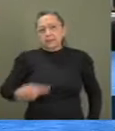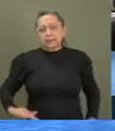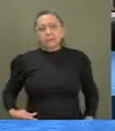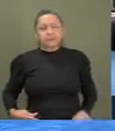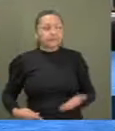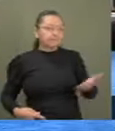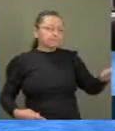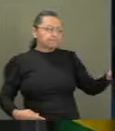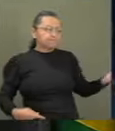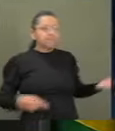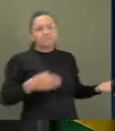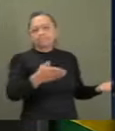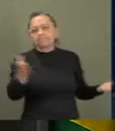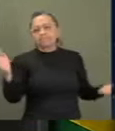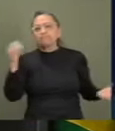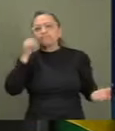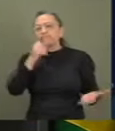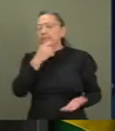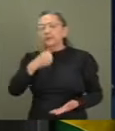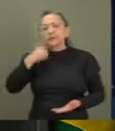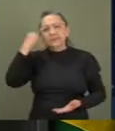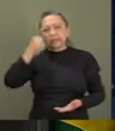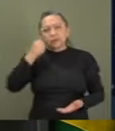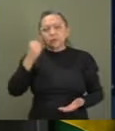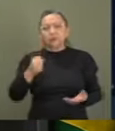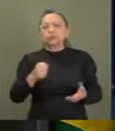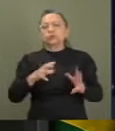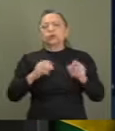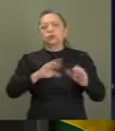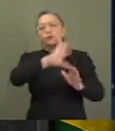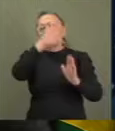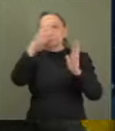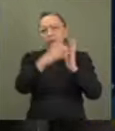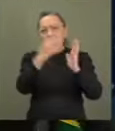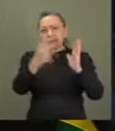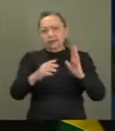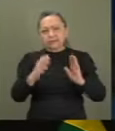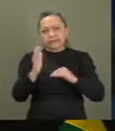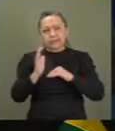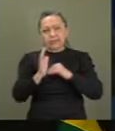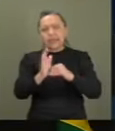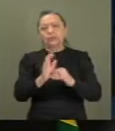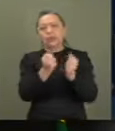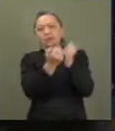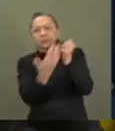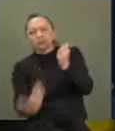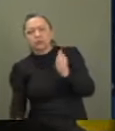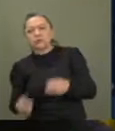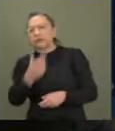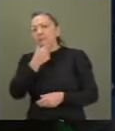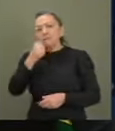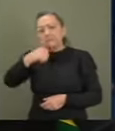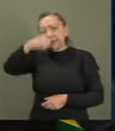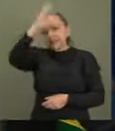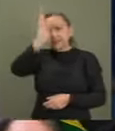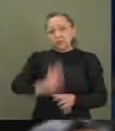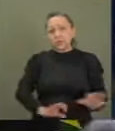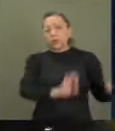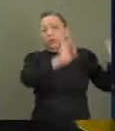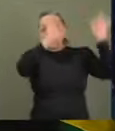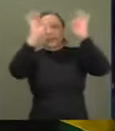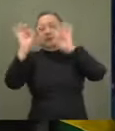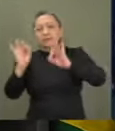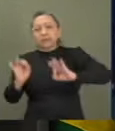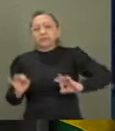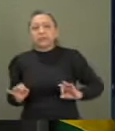senhoras senadoras, senhores senadores, funcionários dessa casa, assessores, brasileiras, brasileiros que estão nos acompanhando,